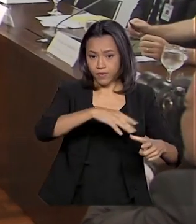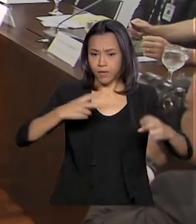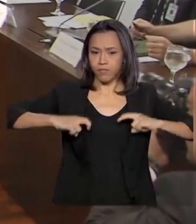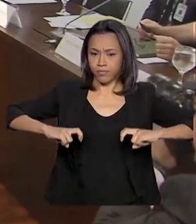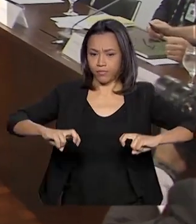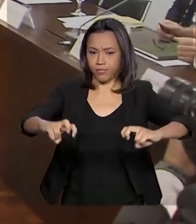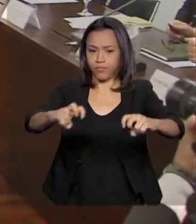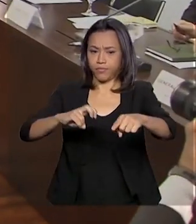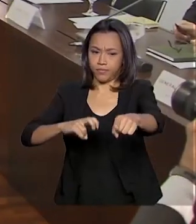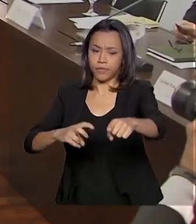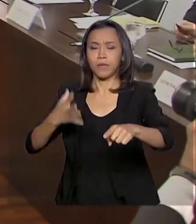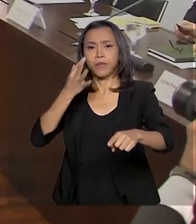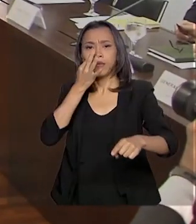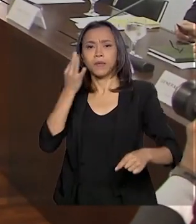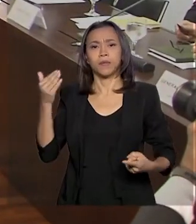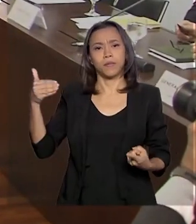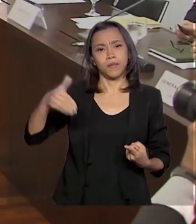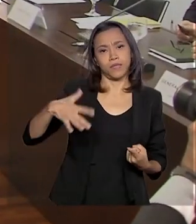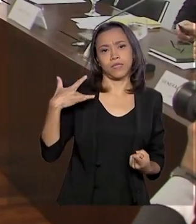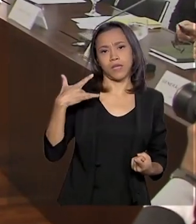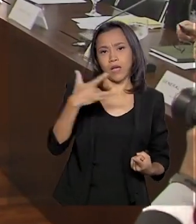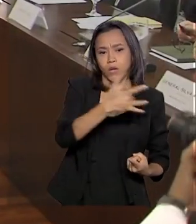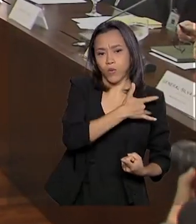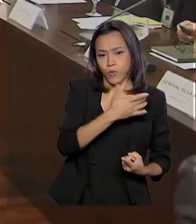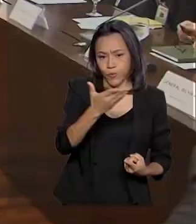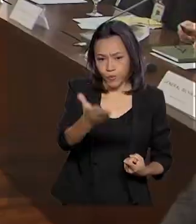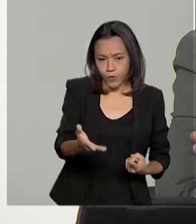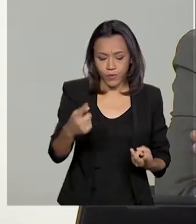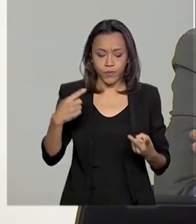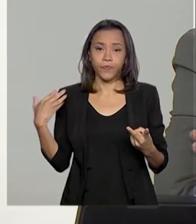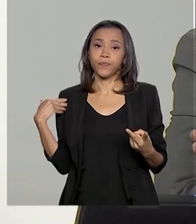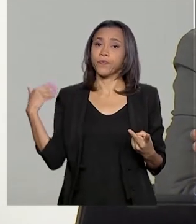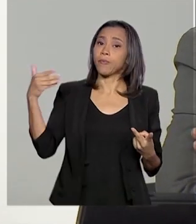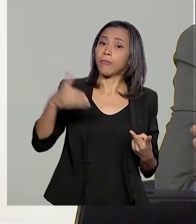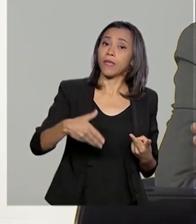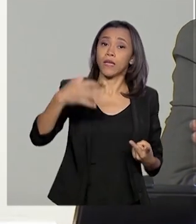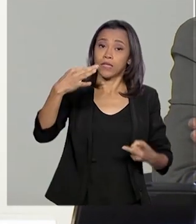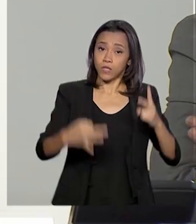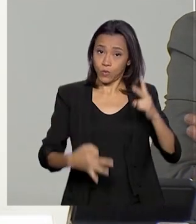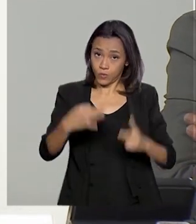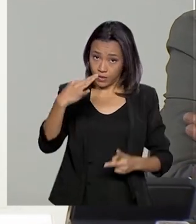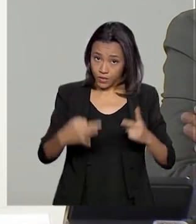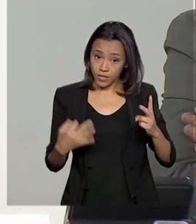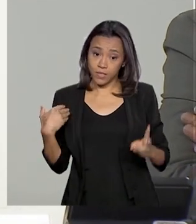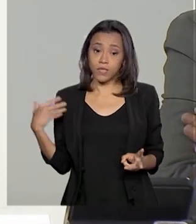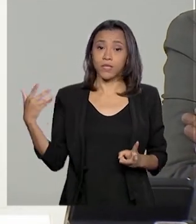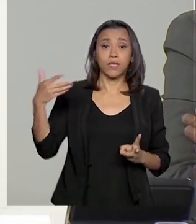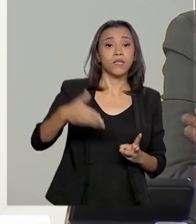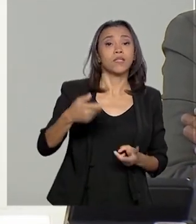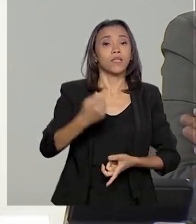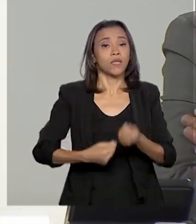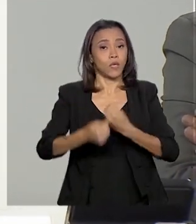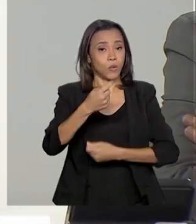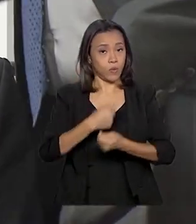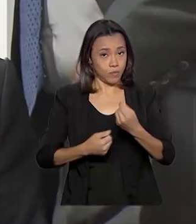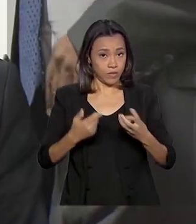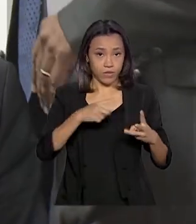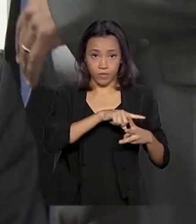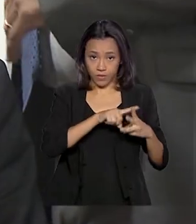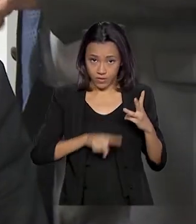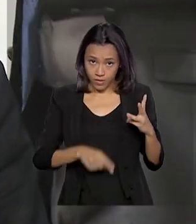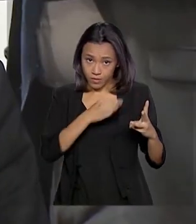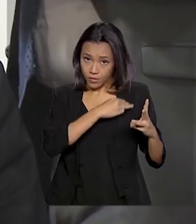estão presentes os ministros da Saúde, Luiz Henrique Mandetta, da Justiça e Segurança Pública, Sérgio Moro, e da Economia, Paulo Guedes.